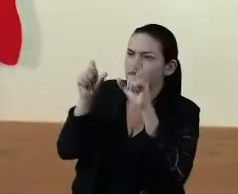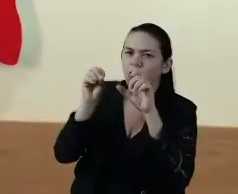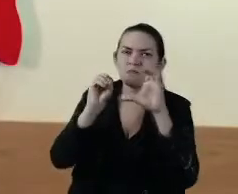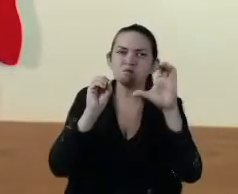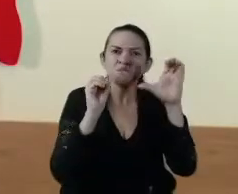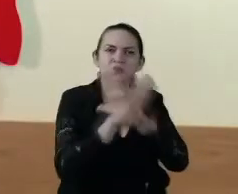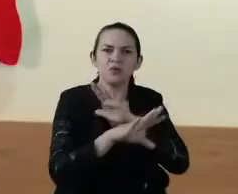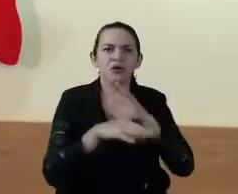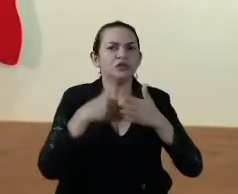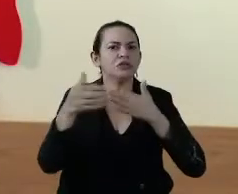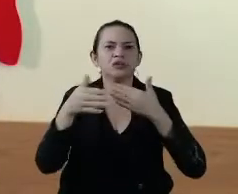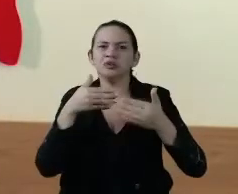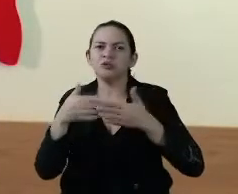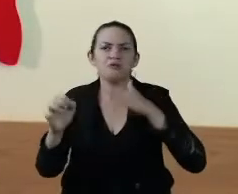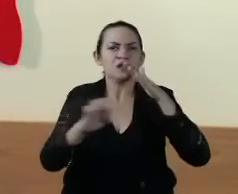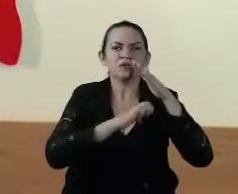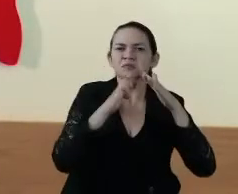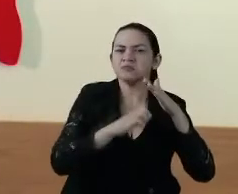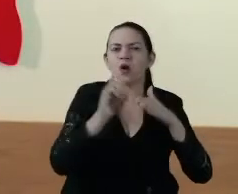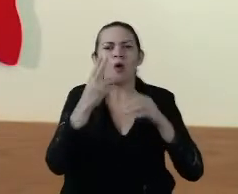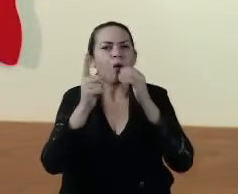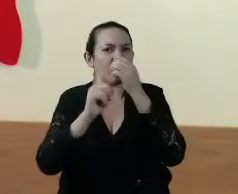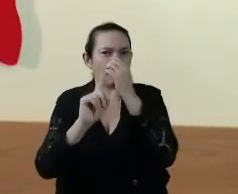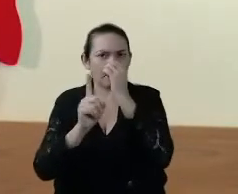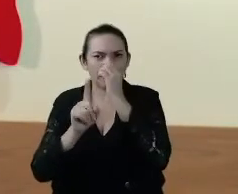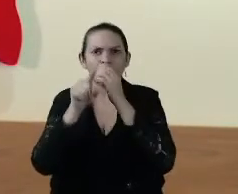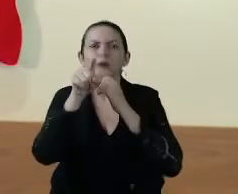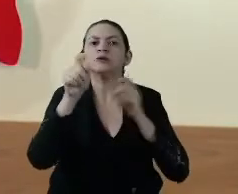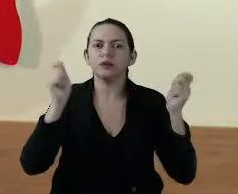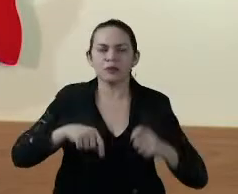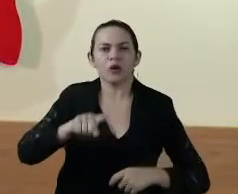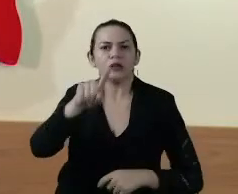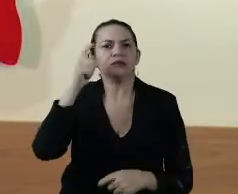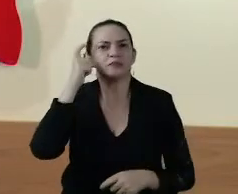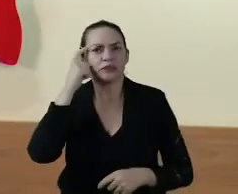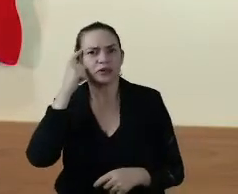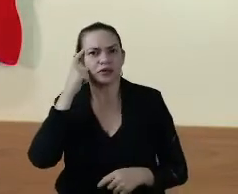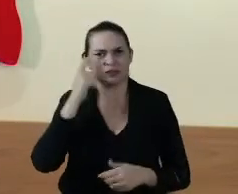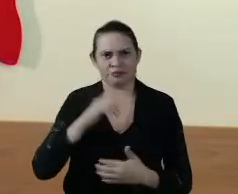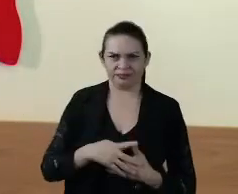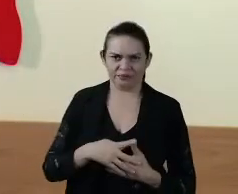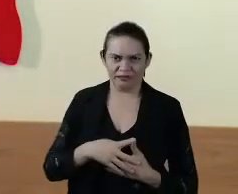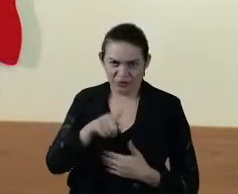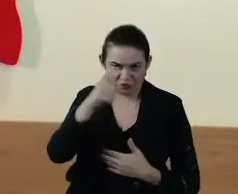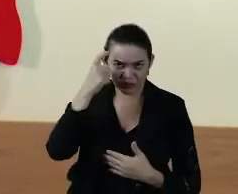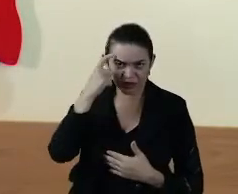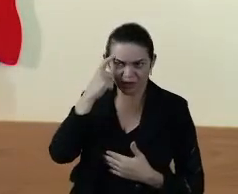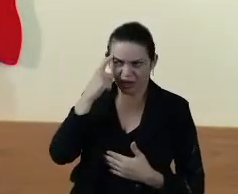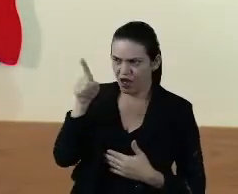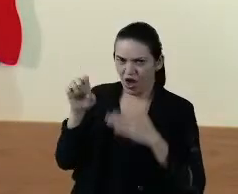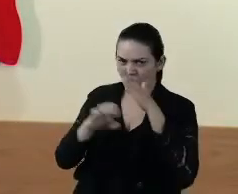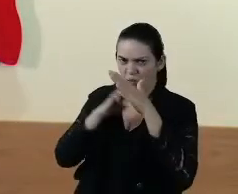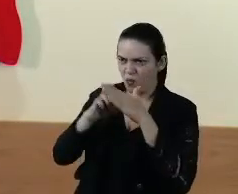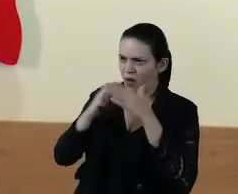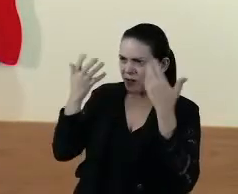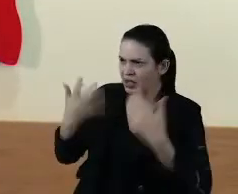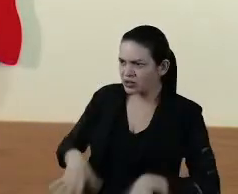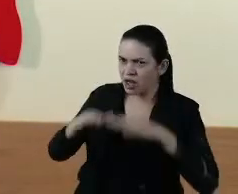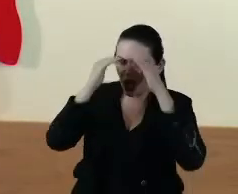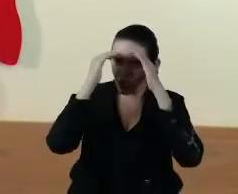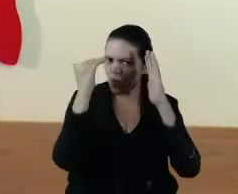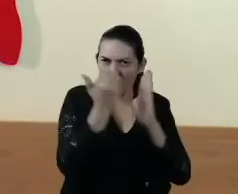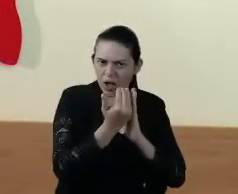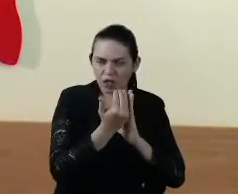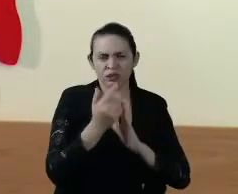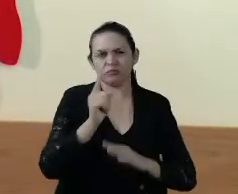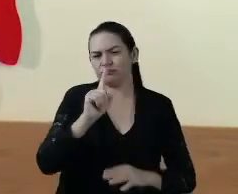Tanto faz se do empresário ou do consumidor. Às vezes se pensa que é apenas o empresário que não quer cumprir a norma sanitária. É